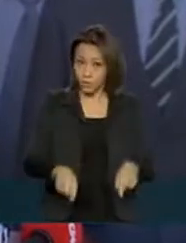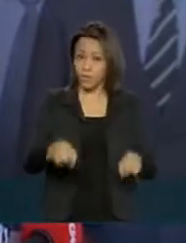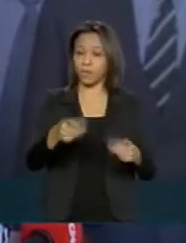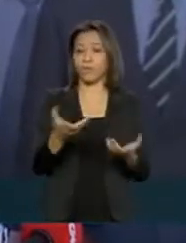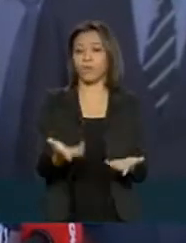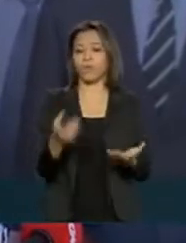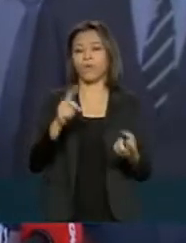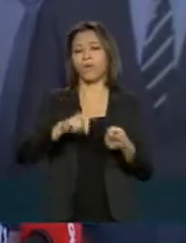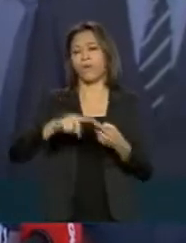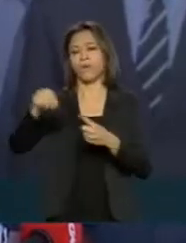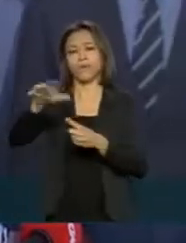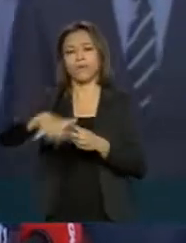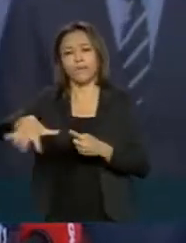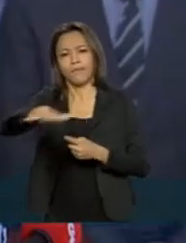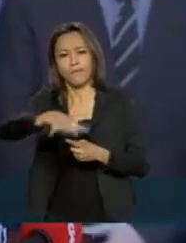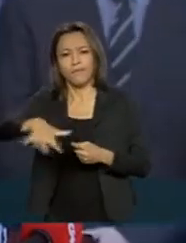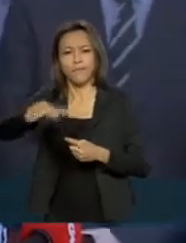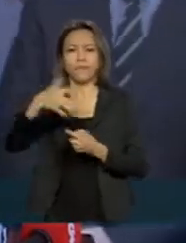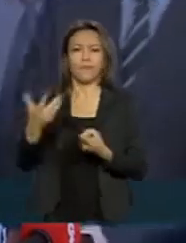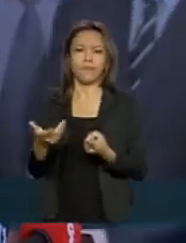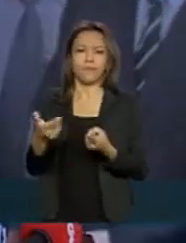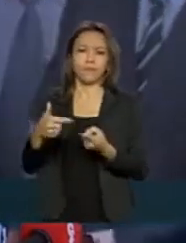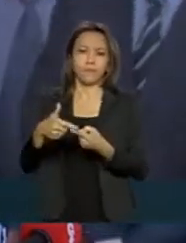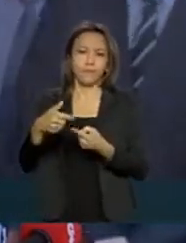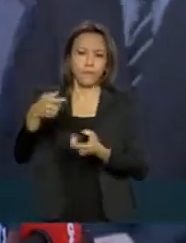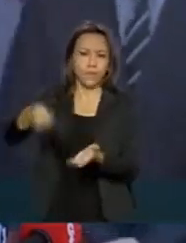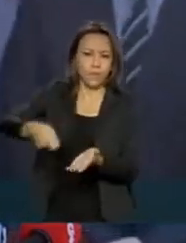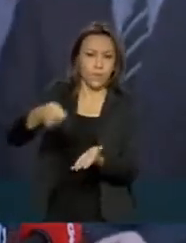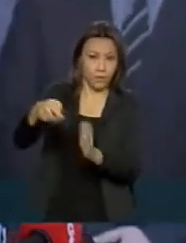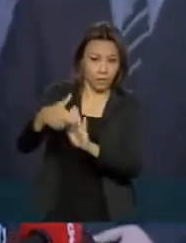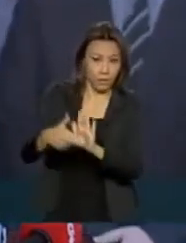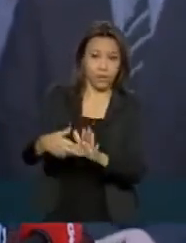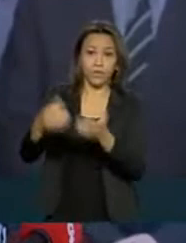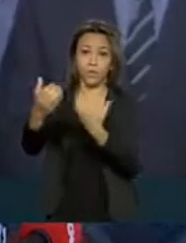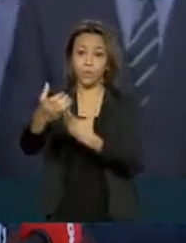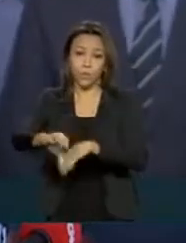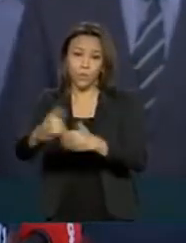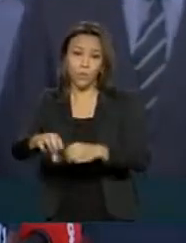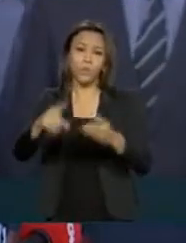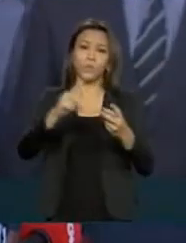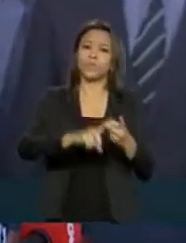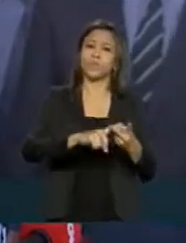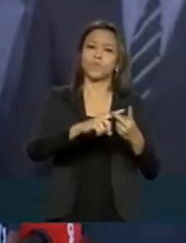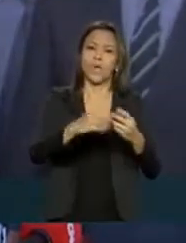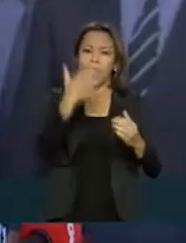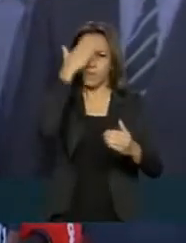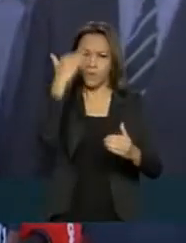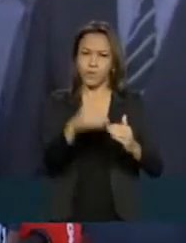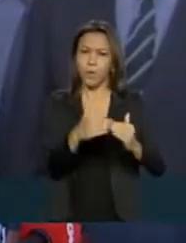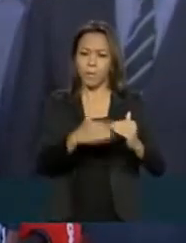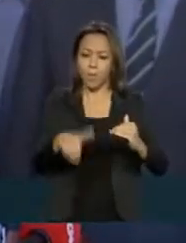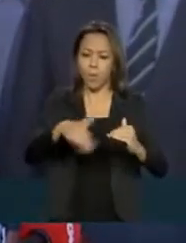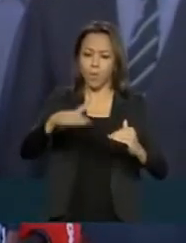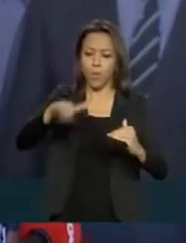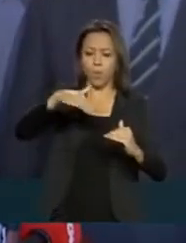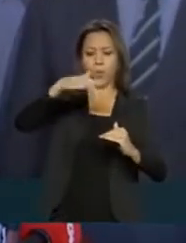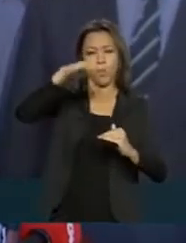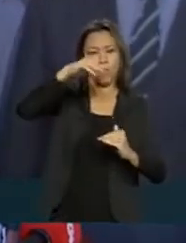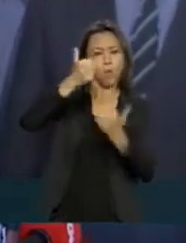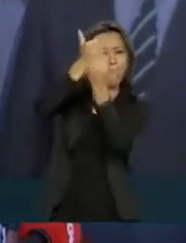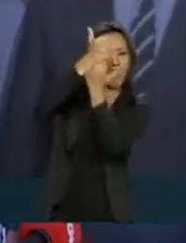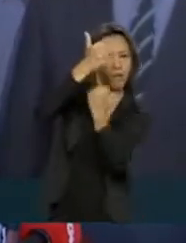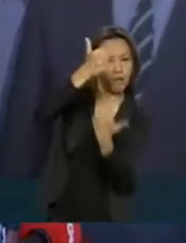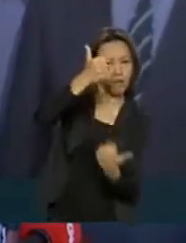meritocracia, com custos exigentes, promoção por mérito. Então, é importante, porque nós estamos não só